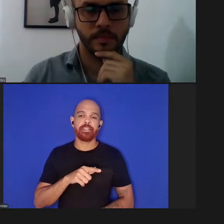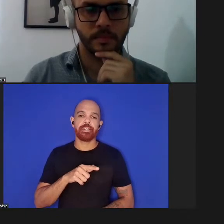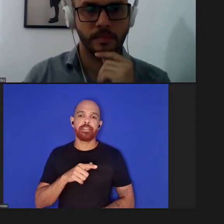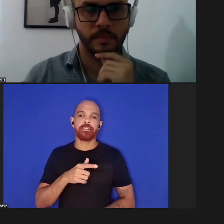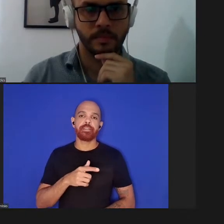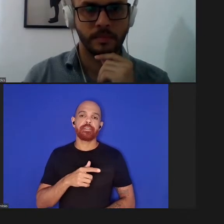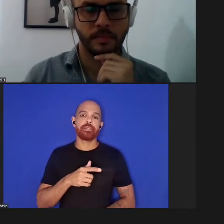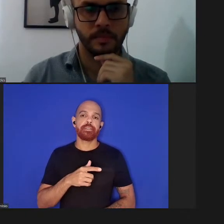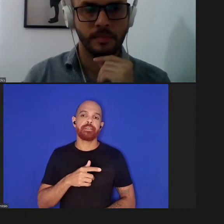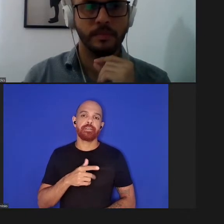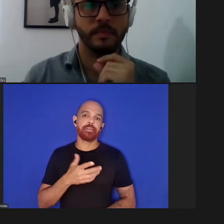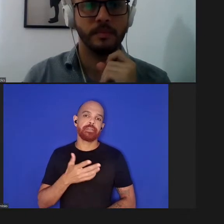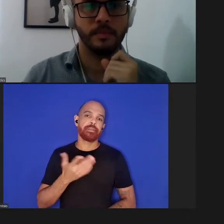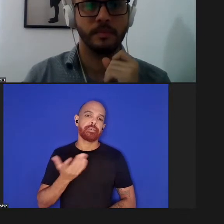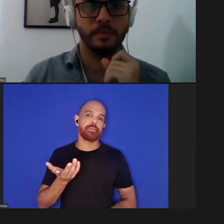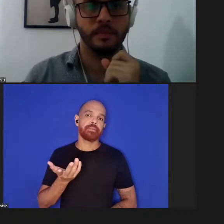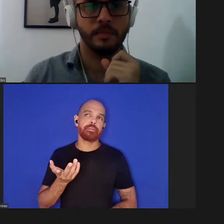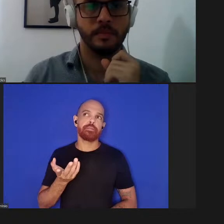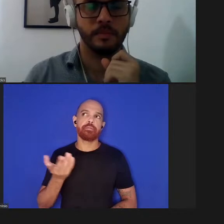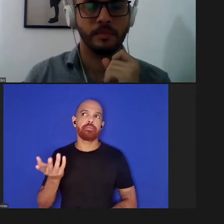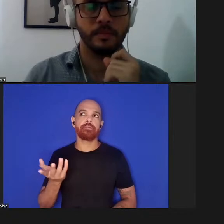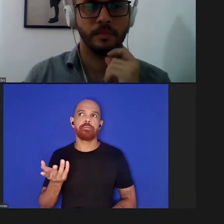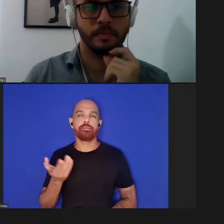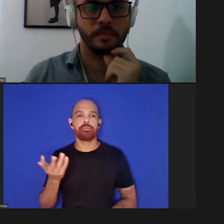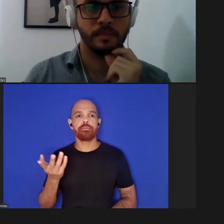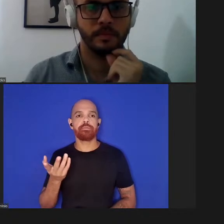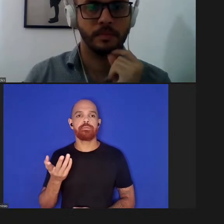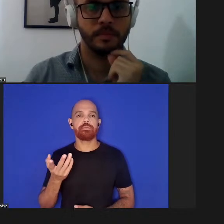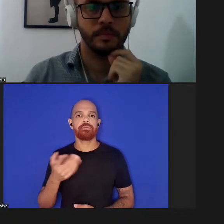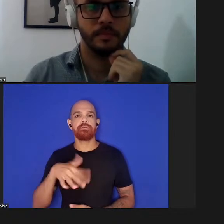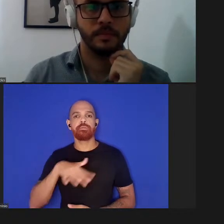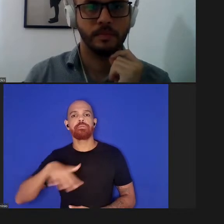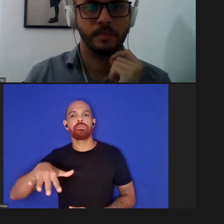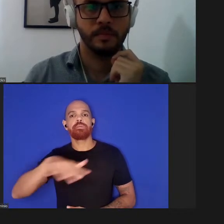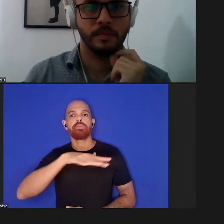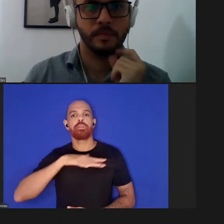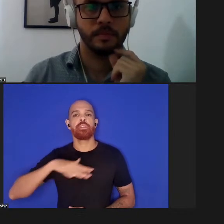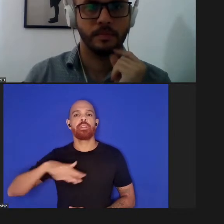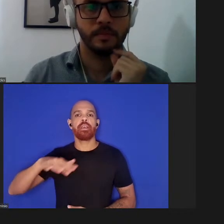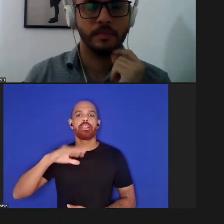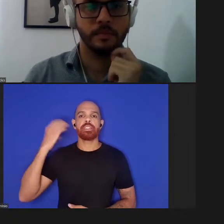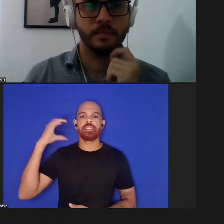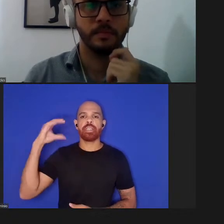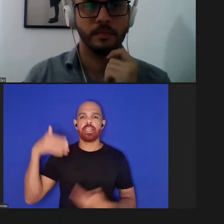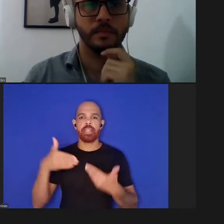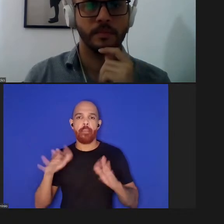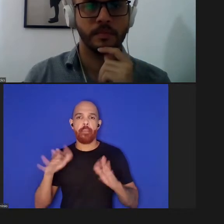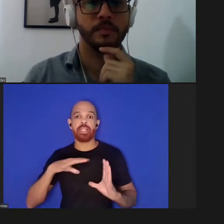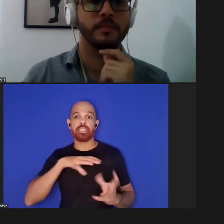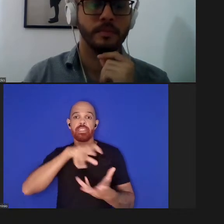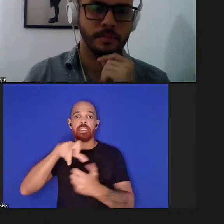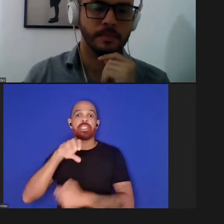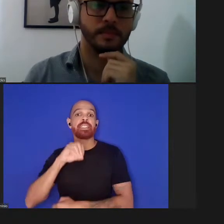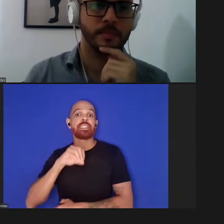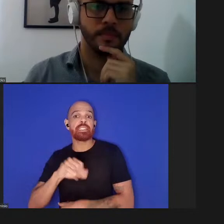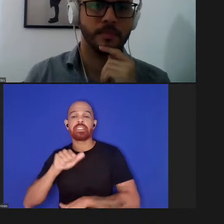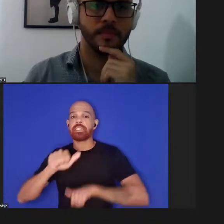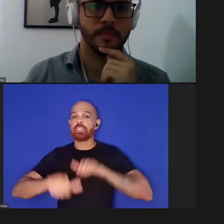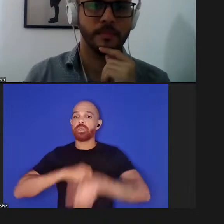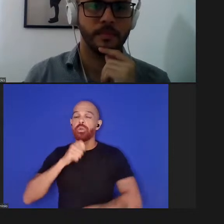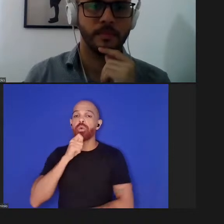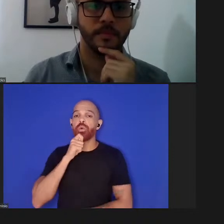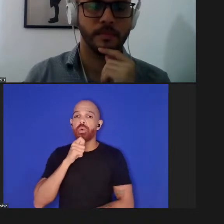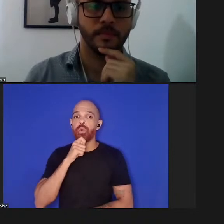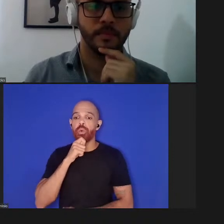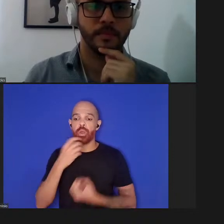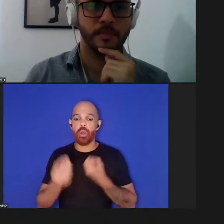uma paisagem de ciência aberta internacional se nós não mudarmos a maneira como os nossos